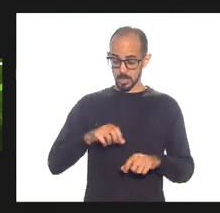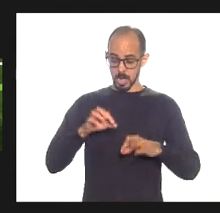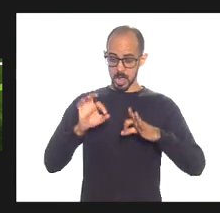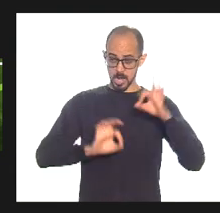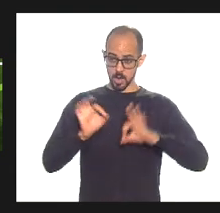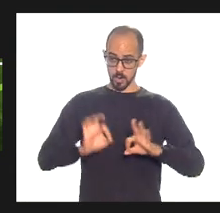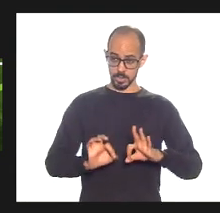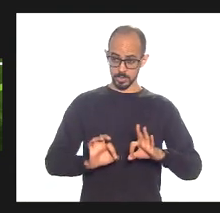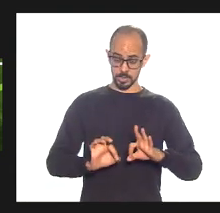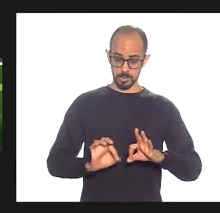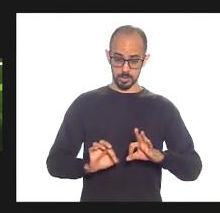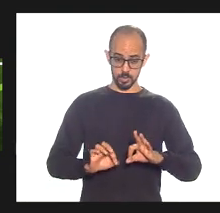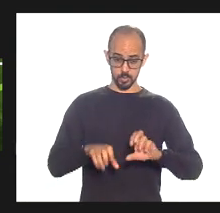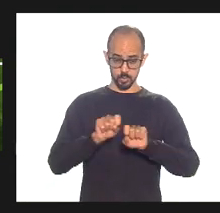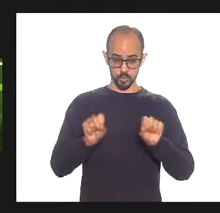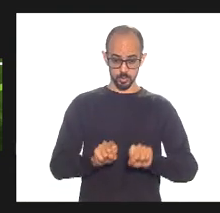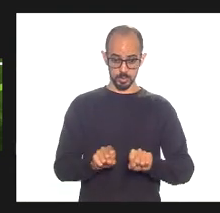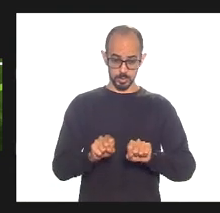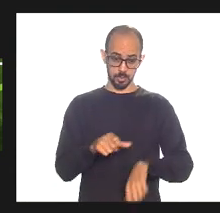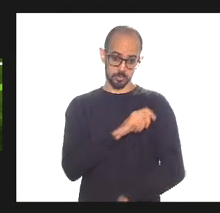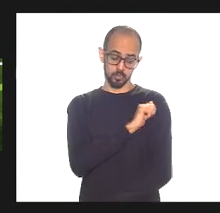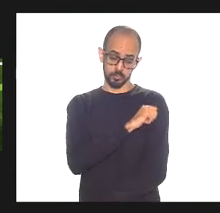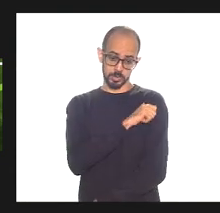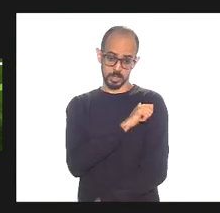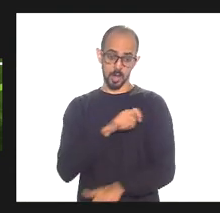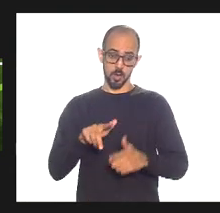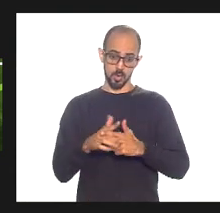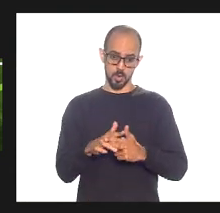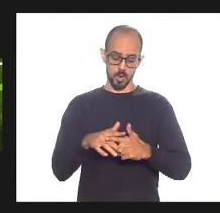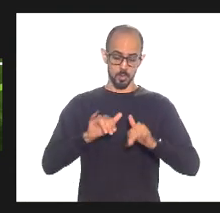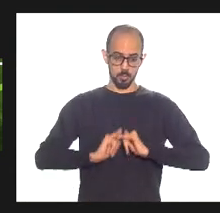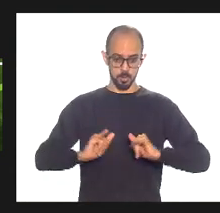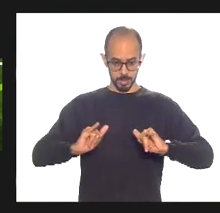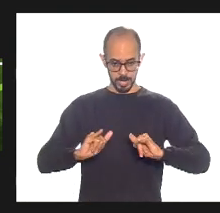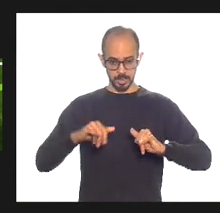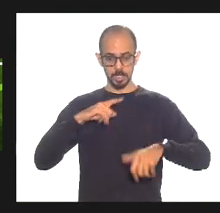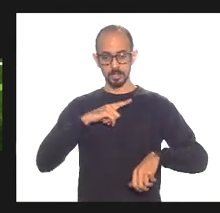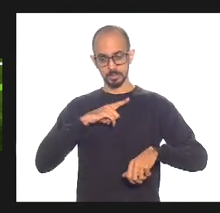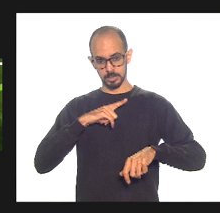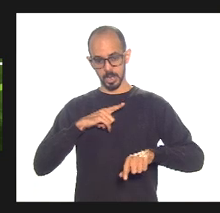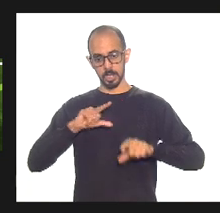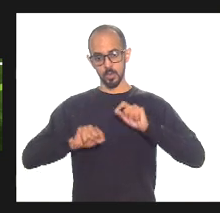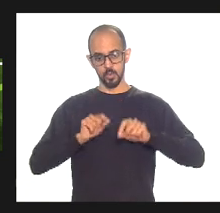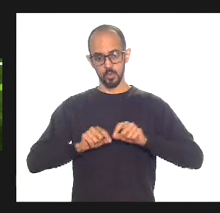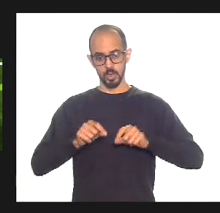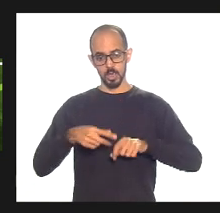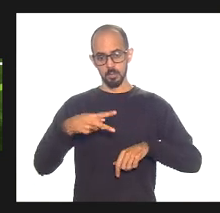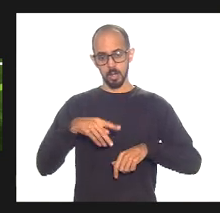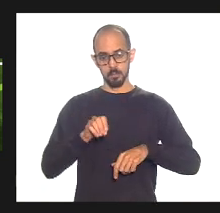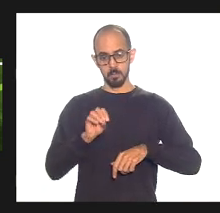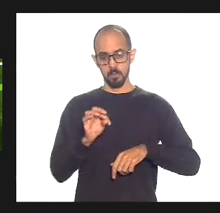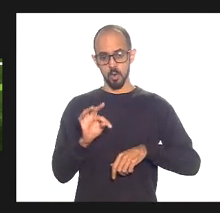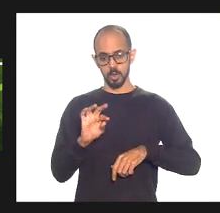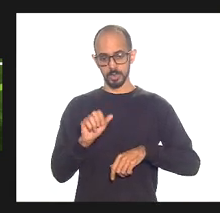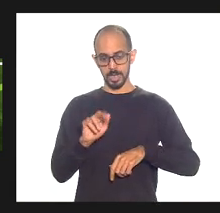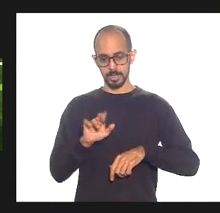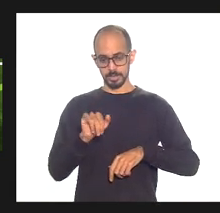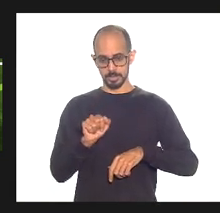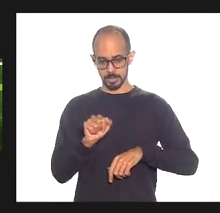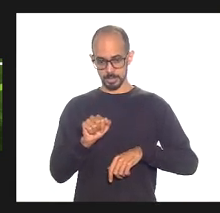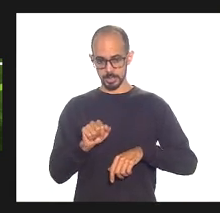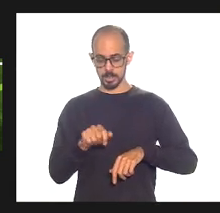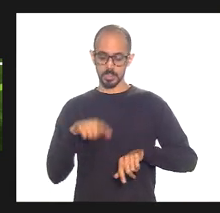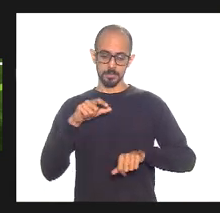fiscal publicada prevê também uma publicação de uma portaria, que demanda ao Rio de Janeiro agora